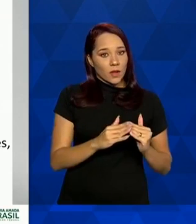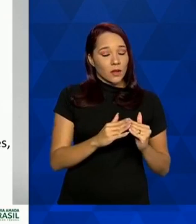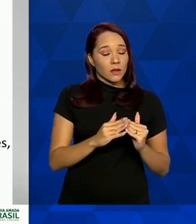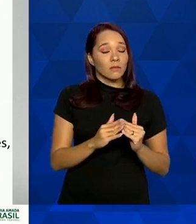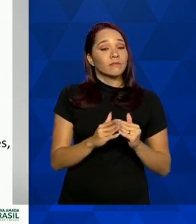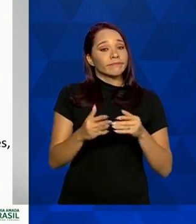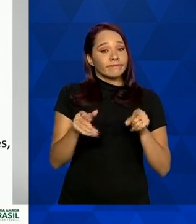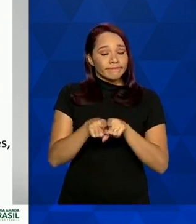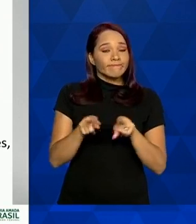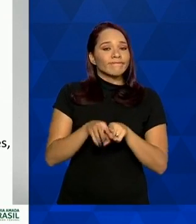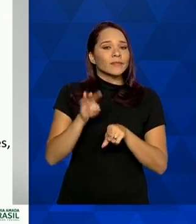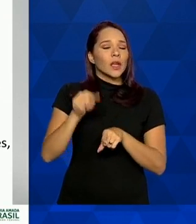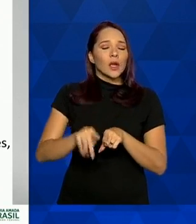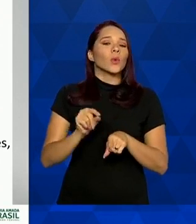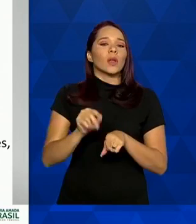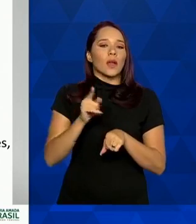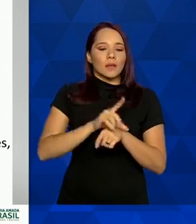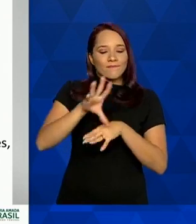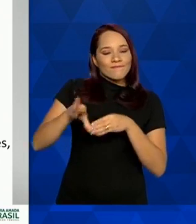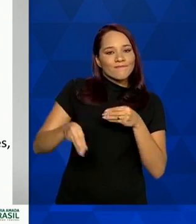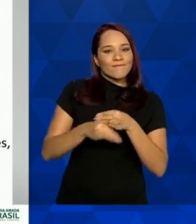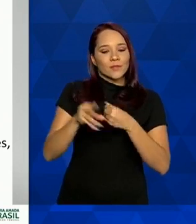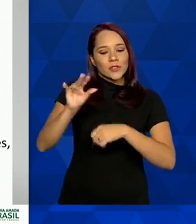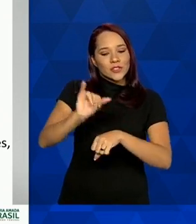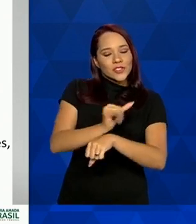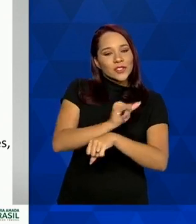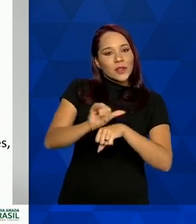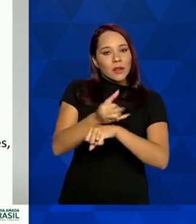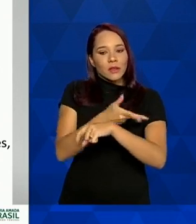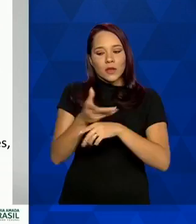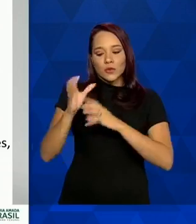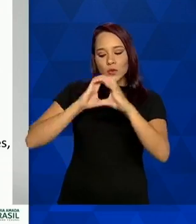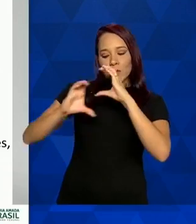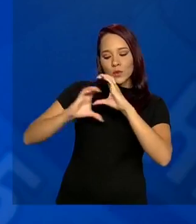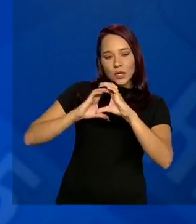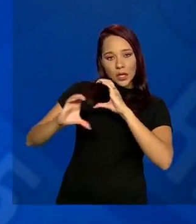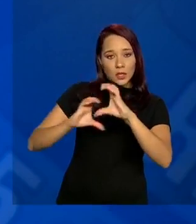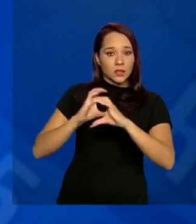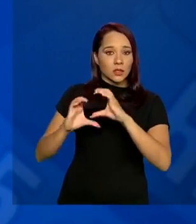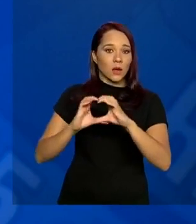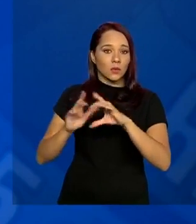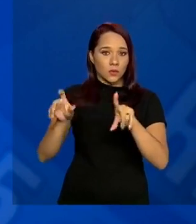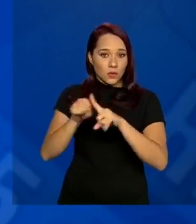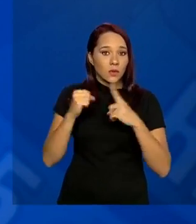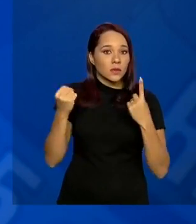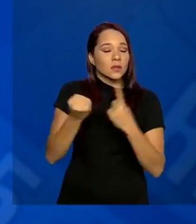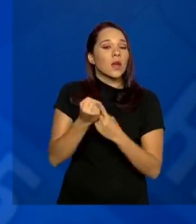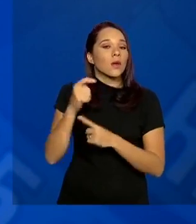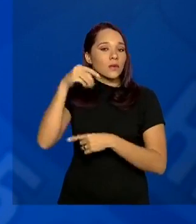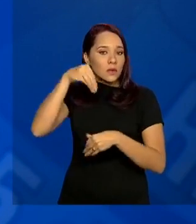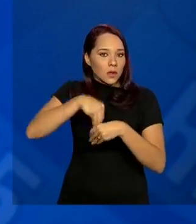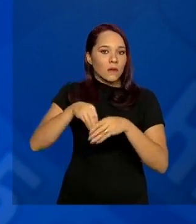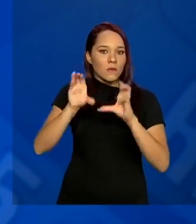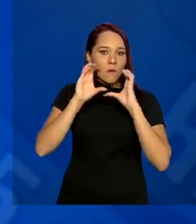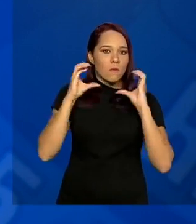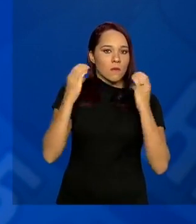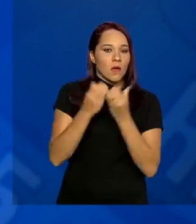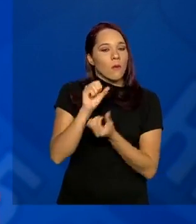E, além disso, é um fomento à implantação de medidas de comunicação e mobilização social nessas comunidades.